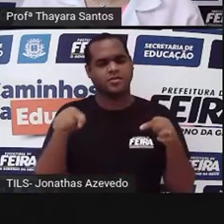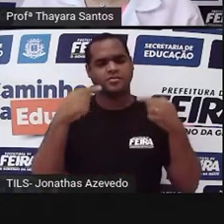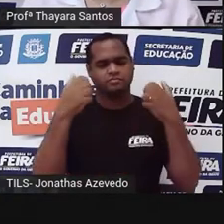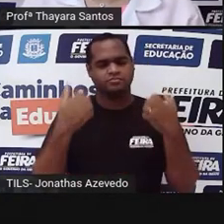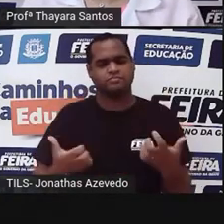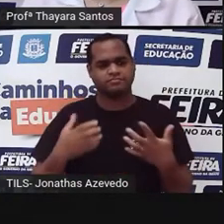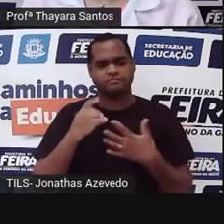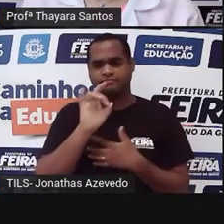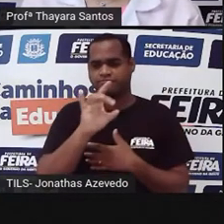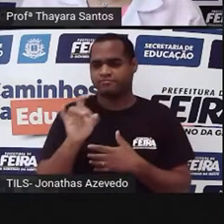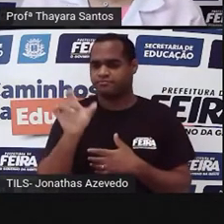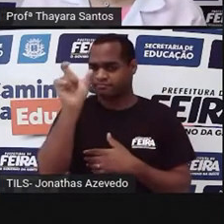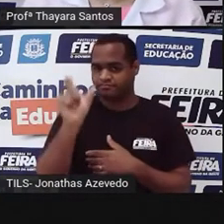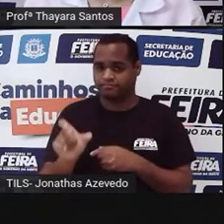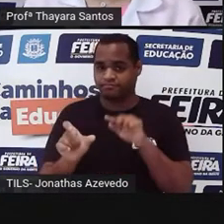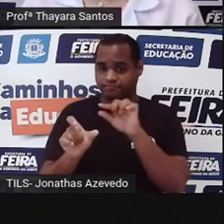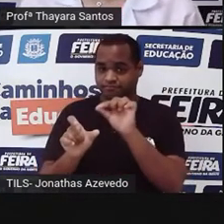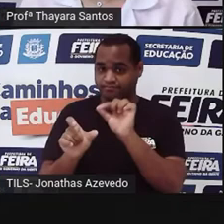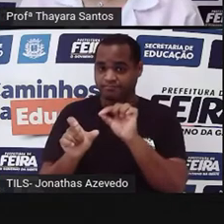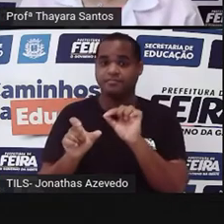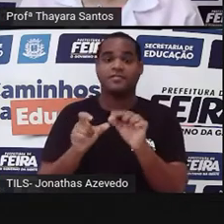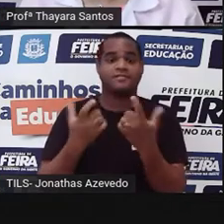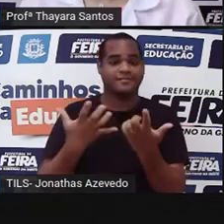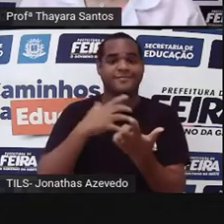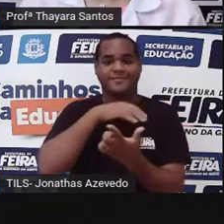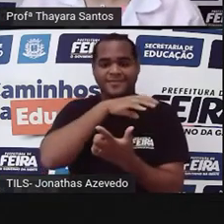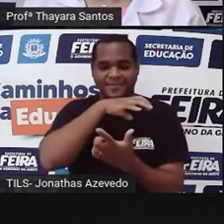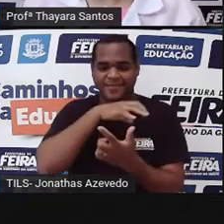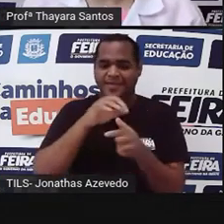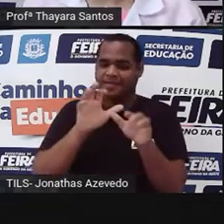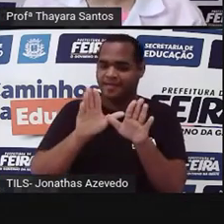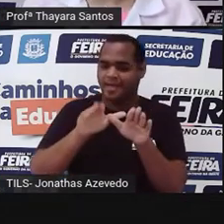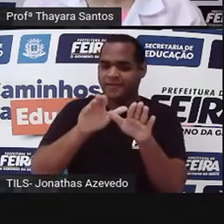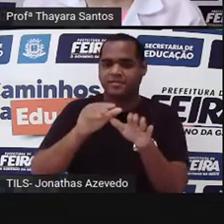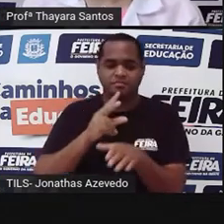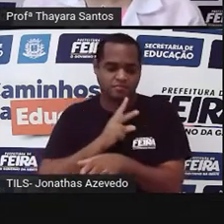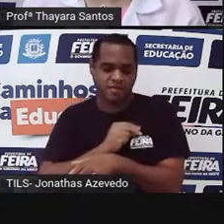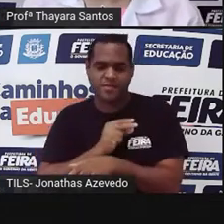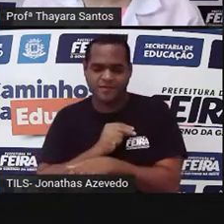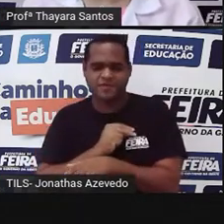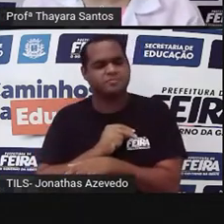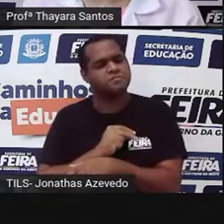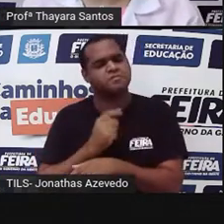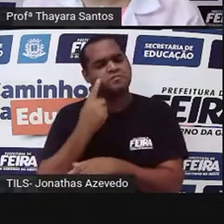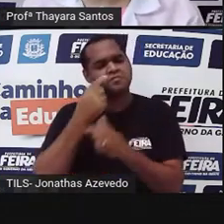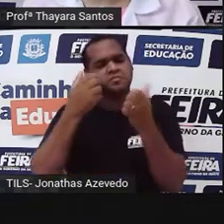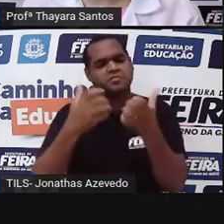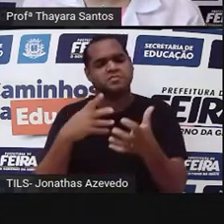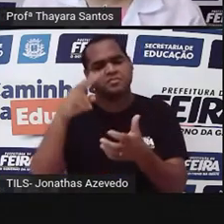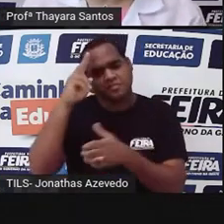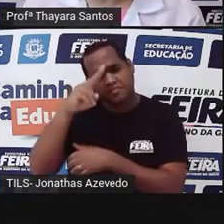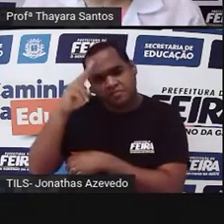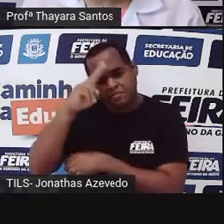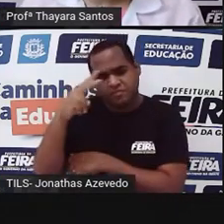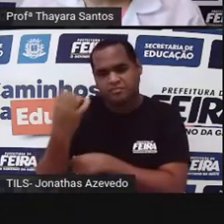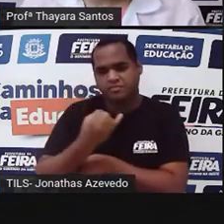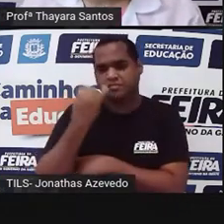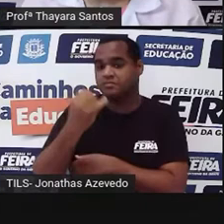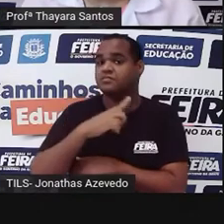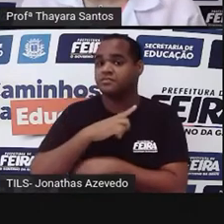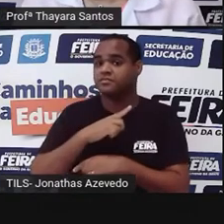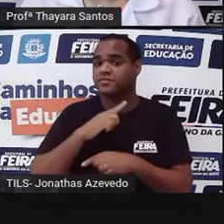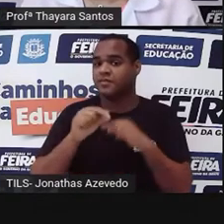especificamente sobre as aves e os mamíferos, vamos relembrar algumas das principais características dos animais.